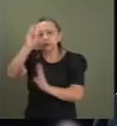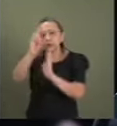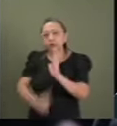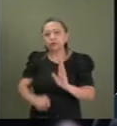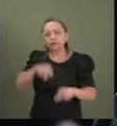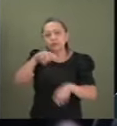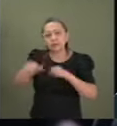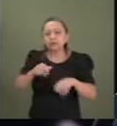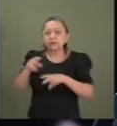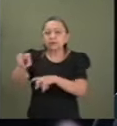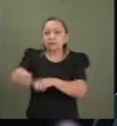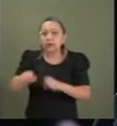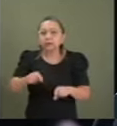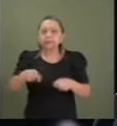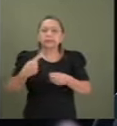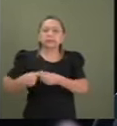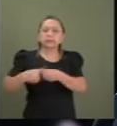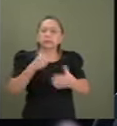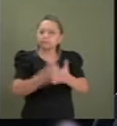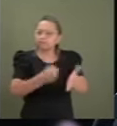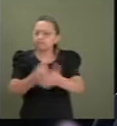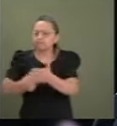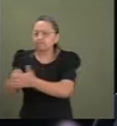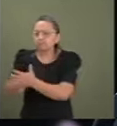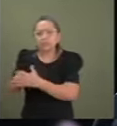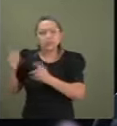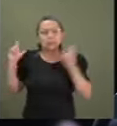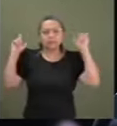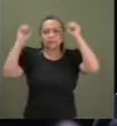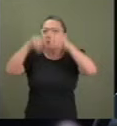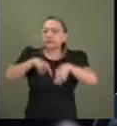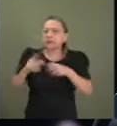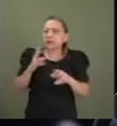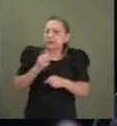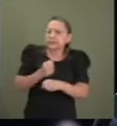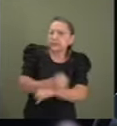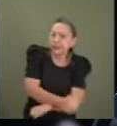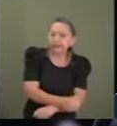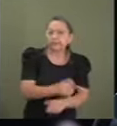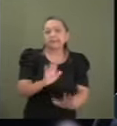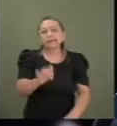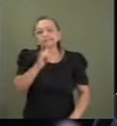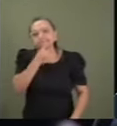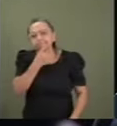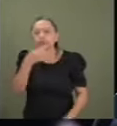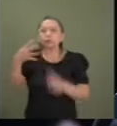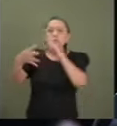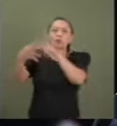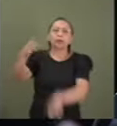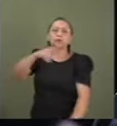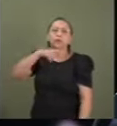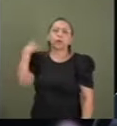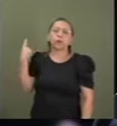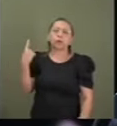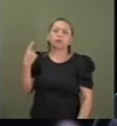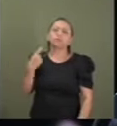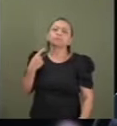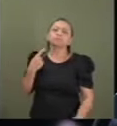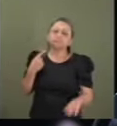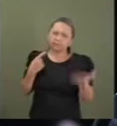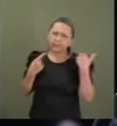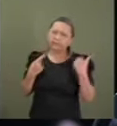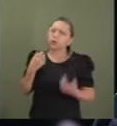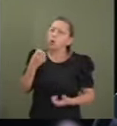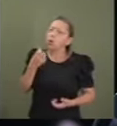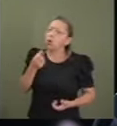cidade, combater as condições degradantes de trabalho escravo. Infelizmente, perderam suas vidas, foram covardemente